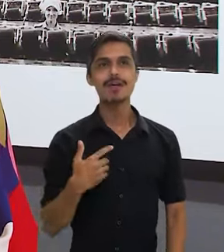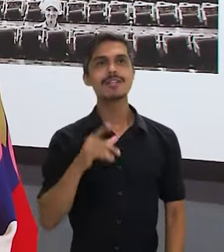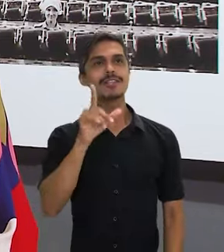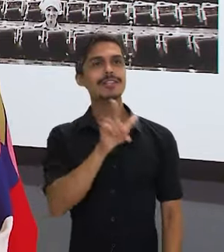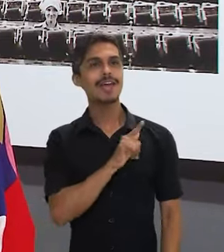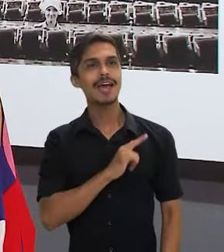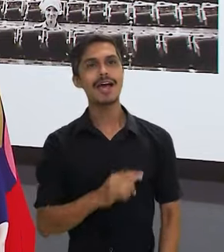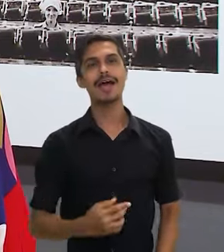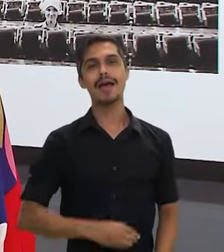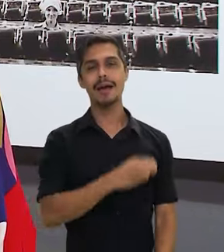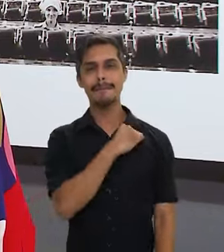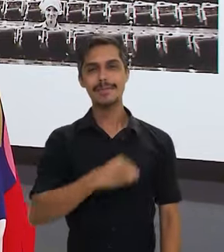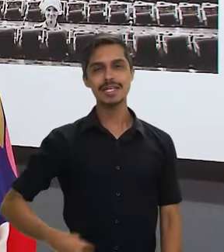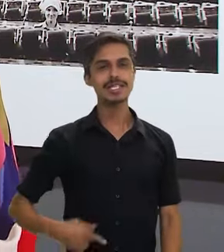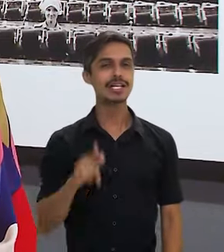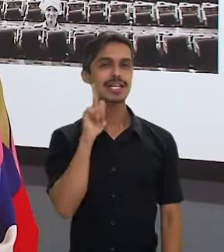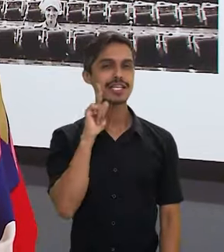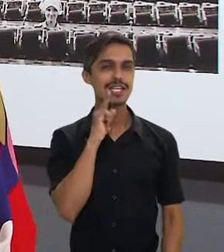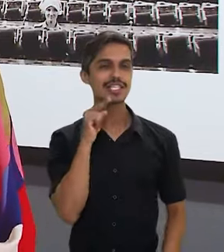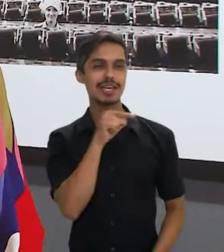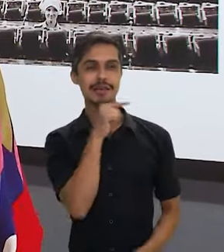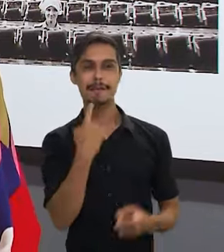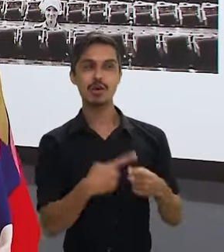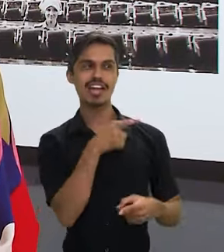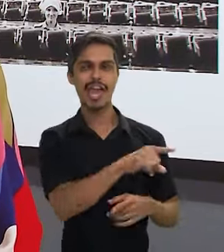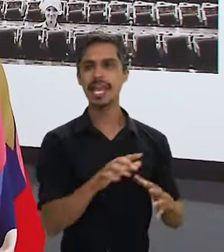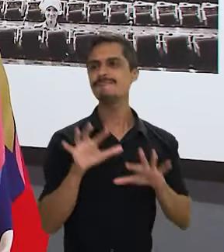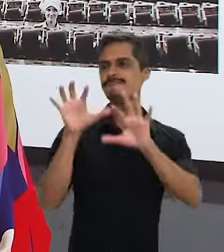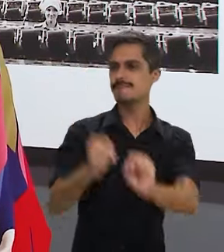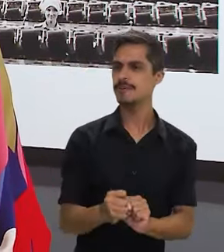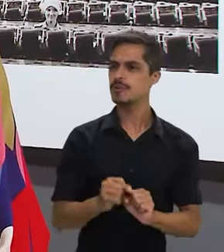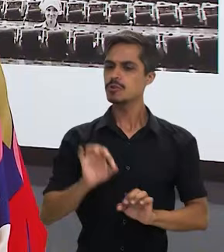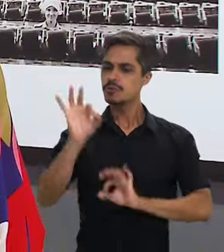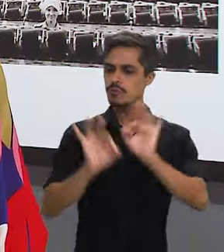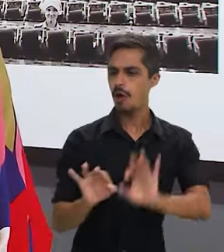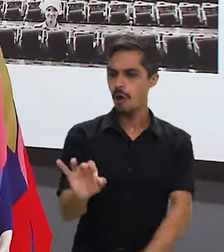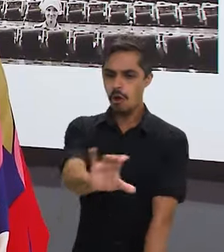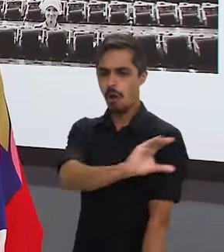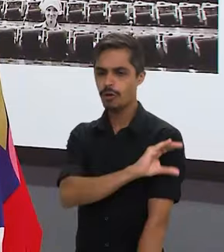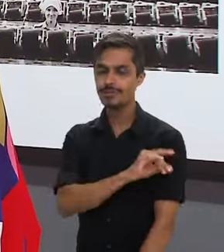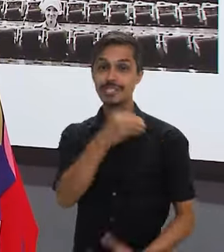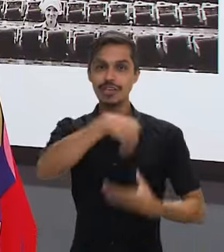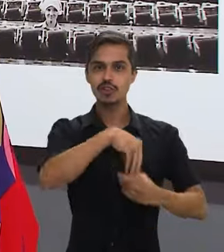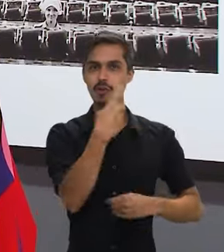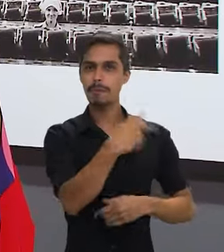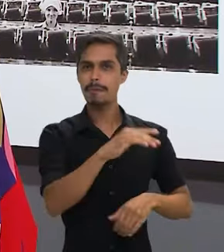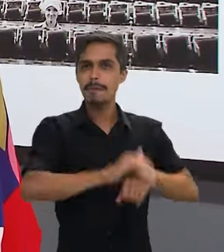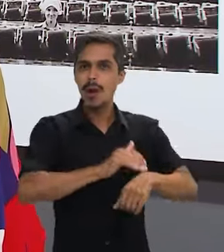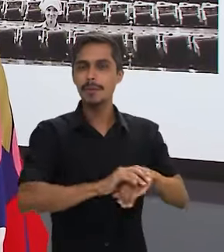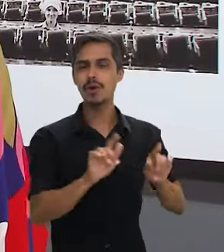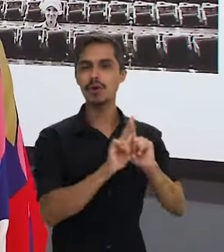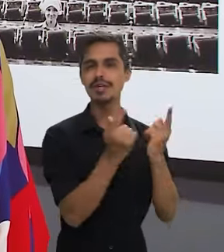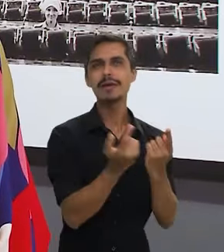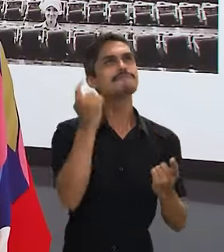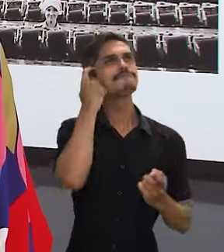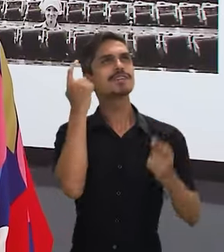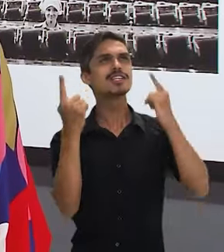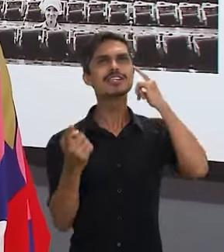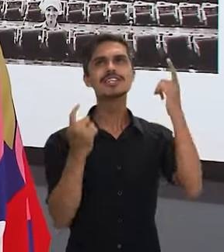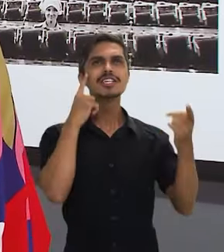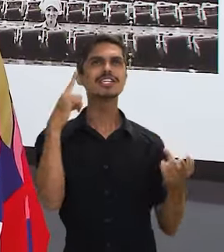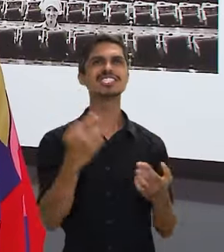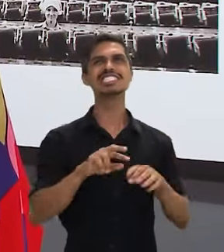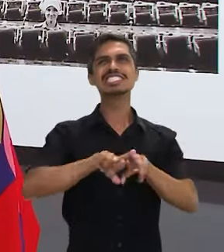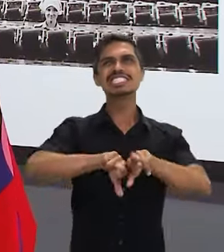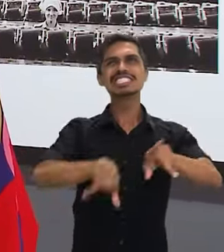e que foi ter a ministra Nízia à frente, porque a Nízia pega, assume a coordenação dentro do próprio gabinete dela e começa a pensar tanto,